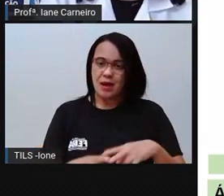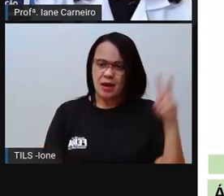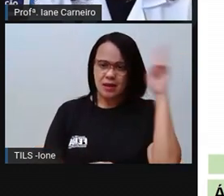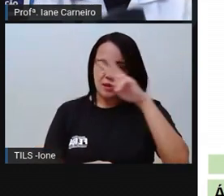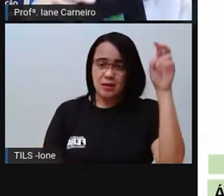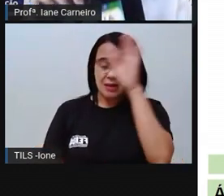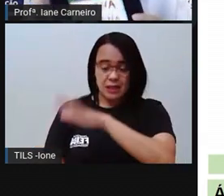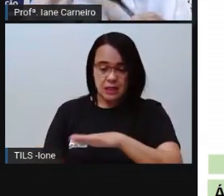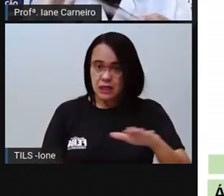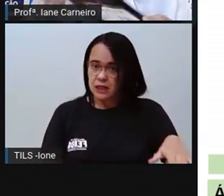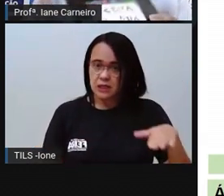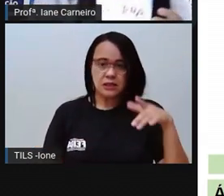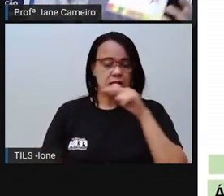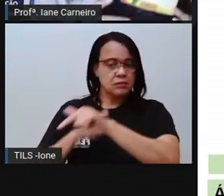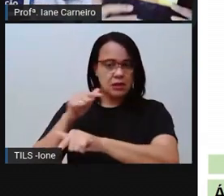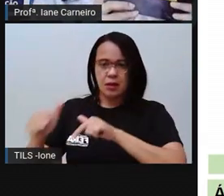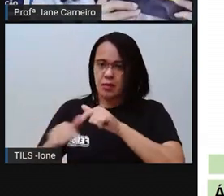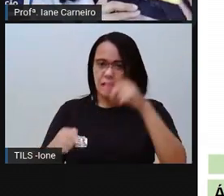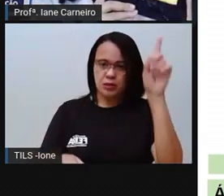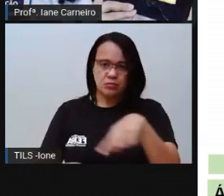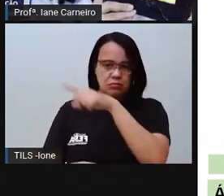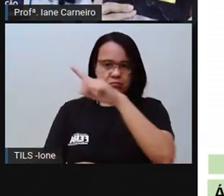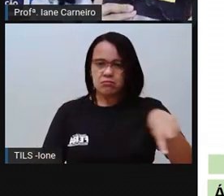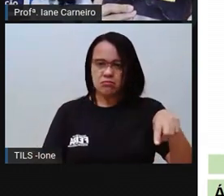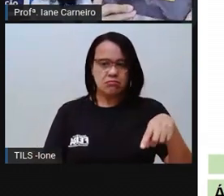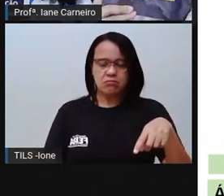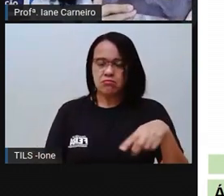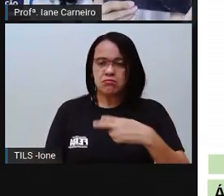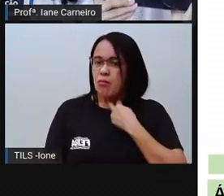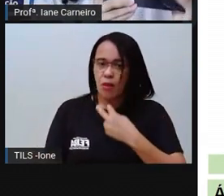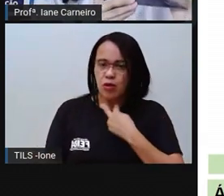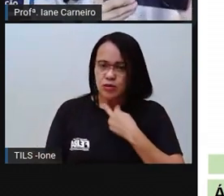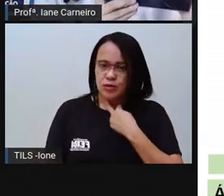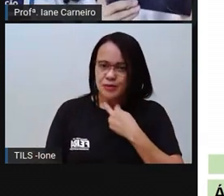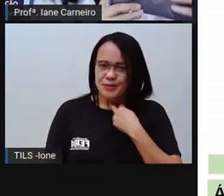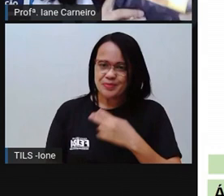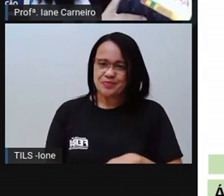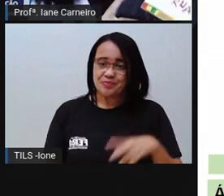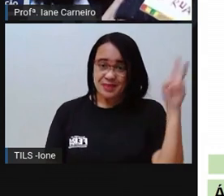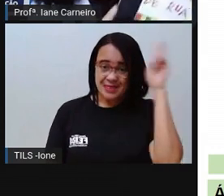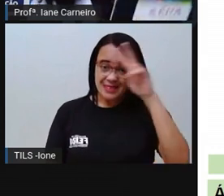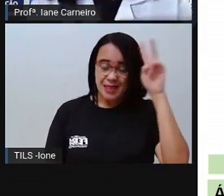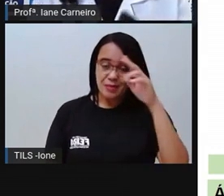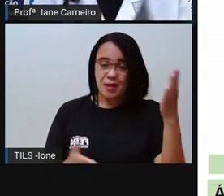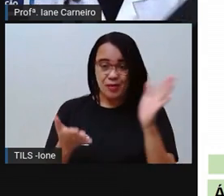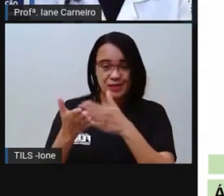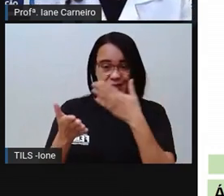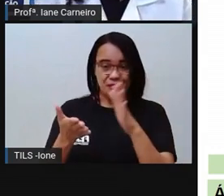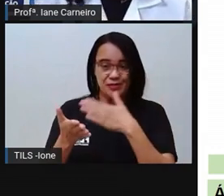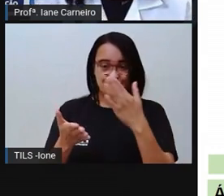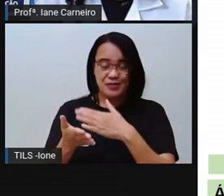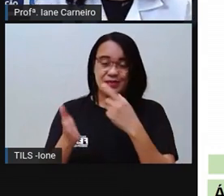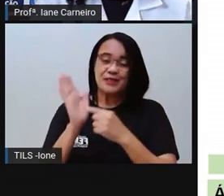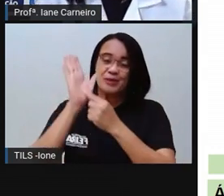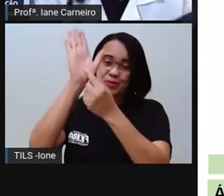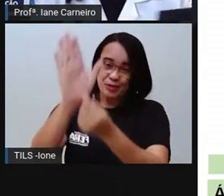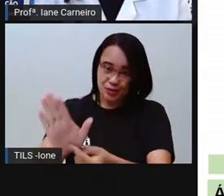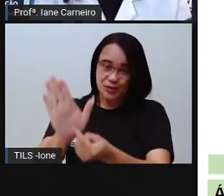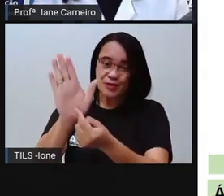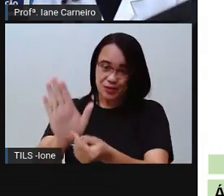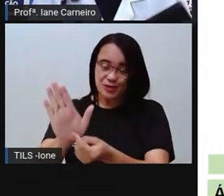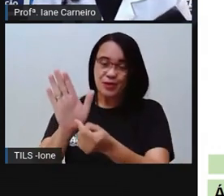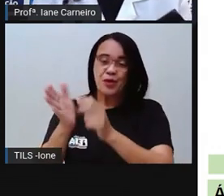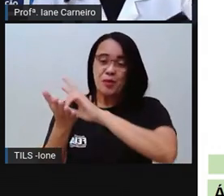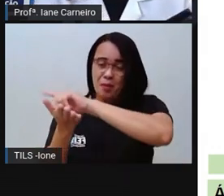passada, a PRO mostrou, compartilhou com vocês o livro, o Cenas de Rua, em que a gente foi vendo, né? Que os